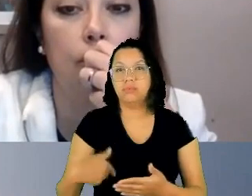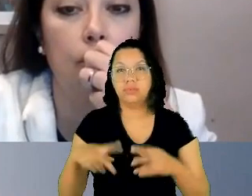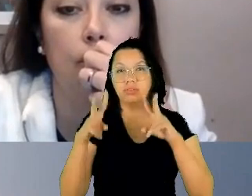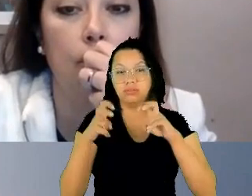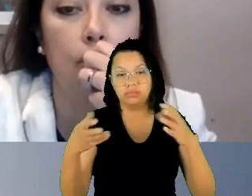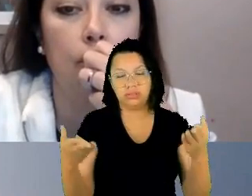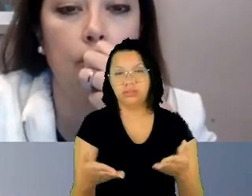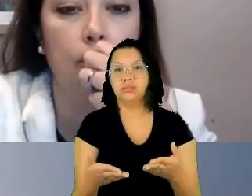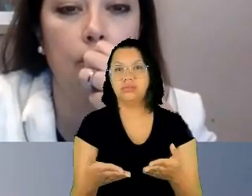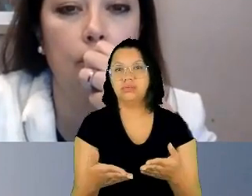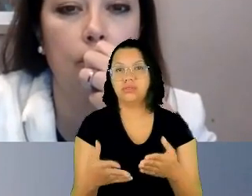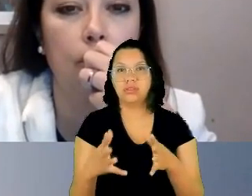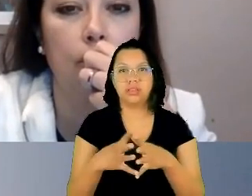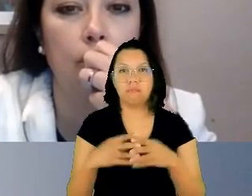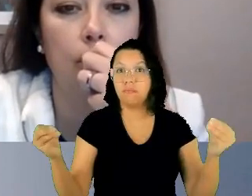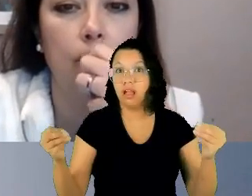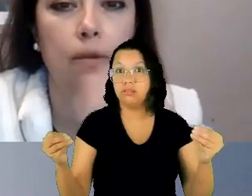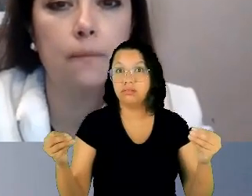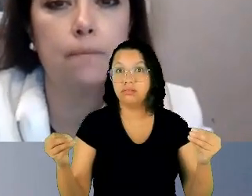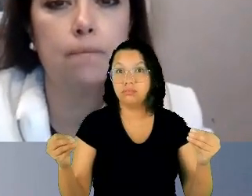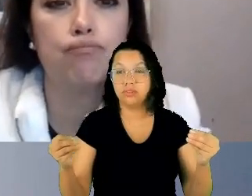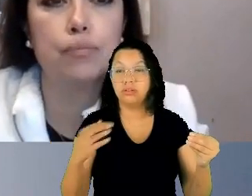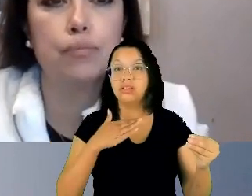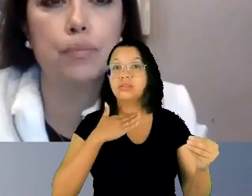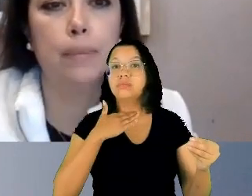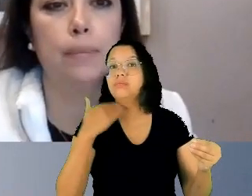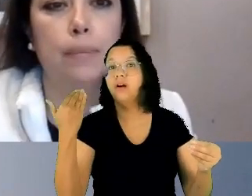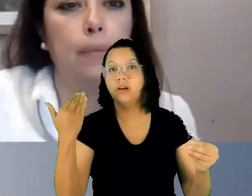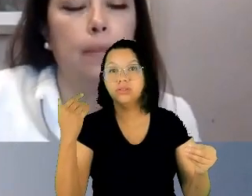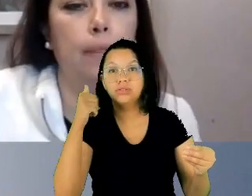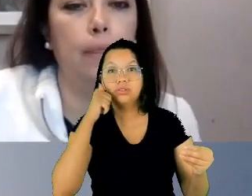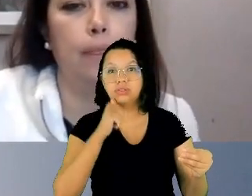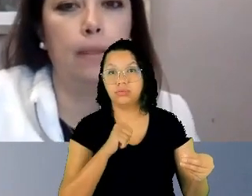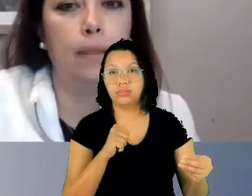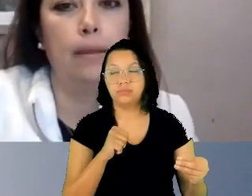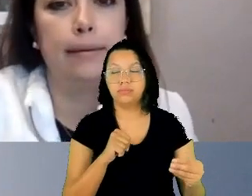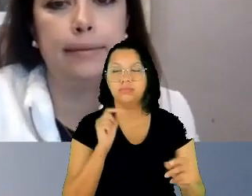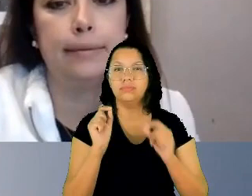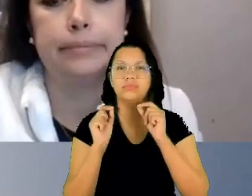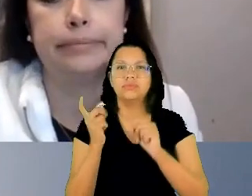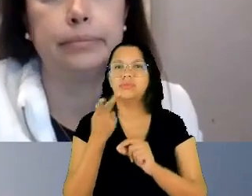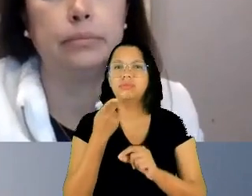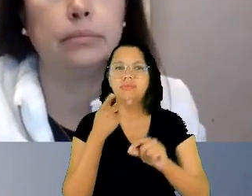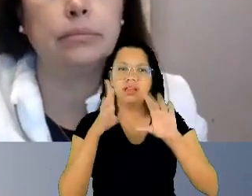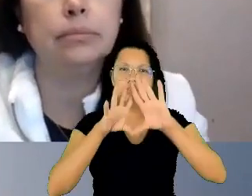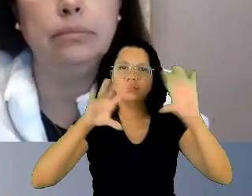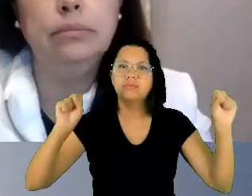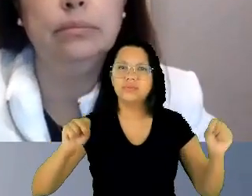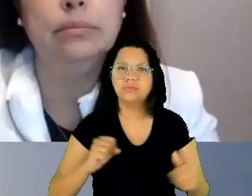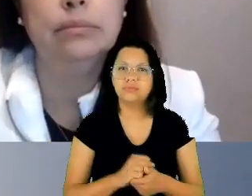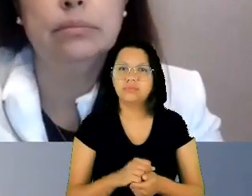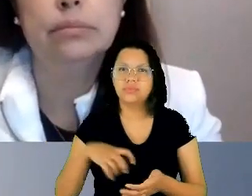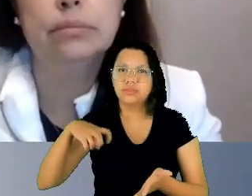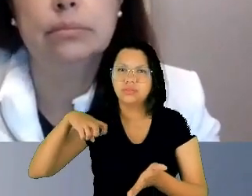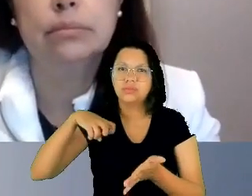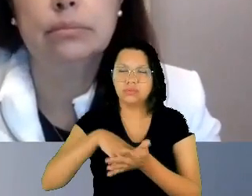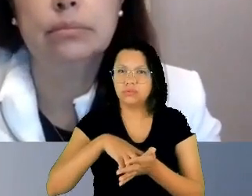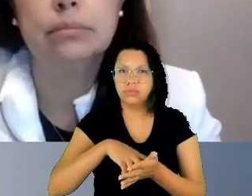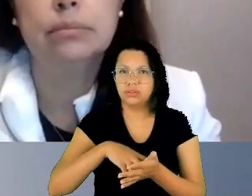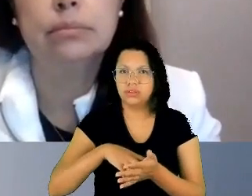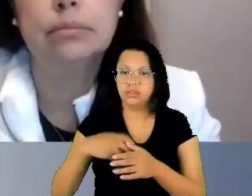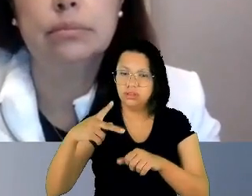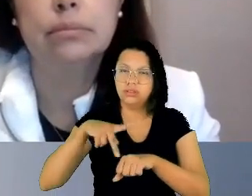feminicídio. E o que diz a corte? A corte condena o México em virtude do desaparecimento e morte de mulheres